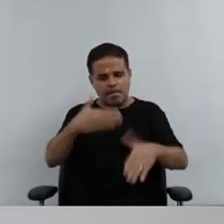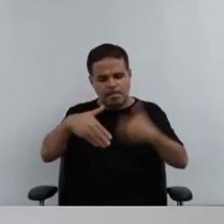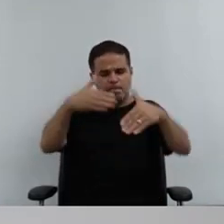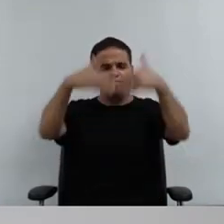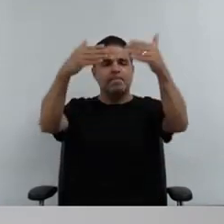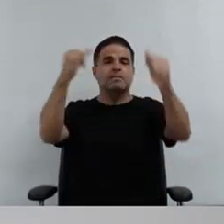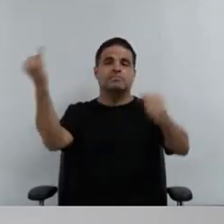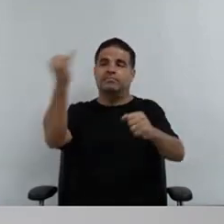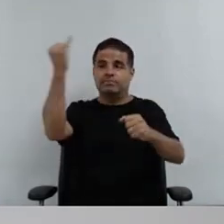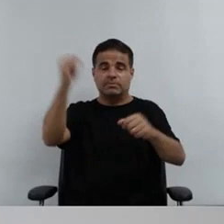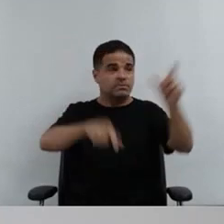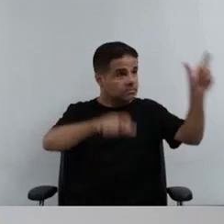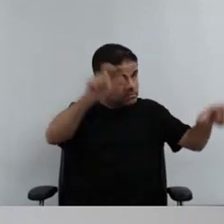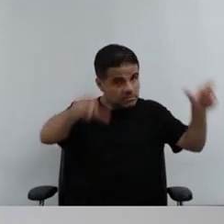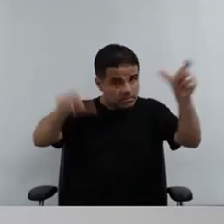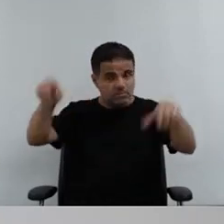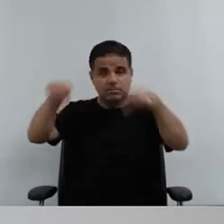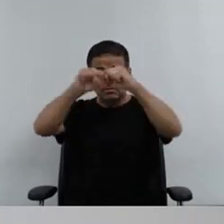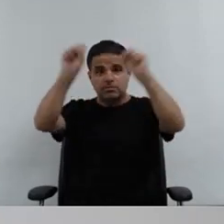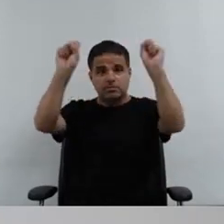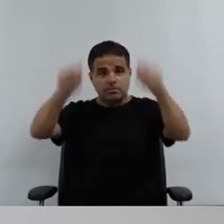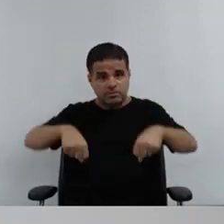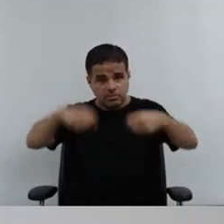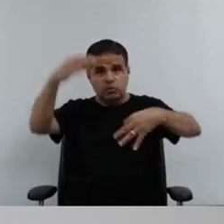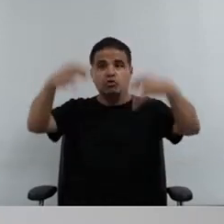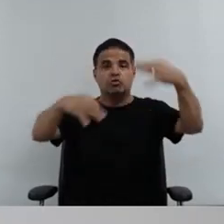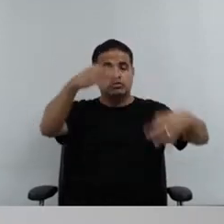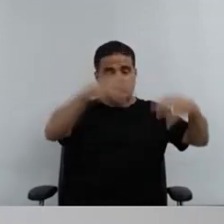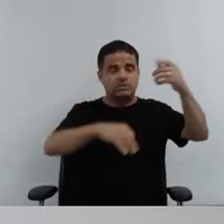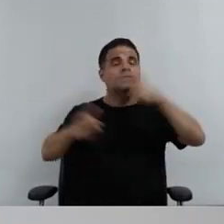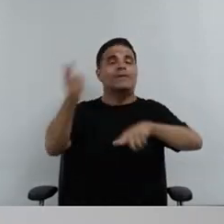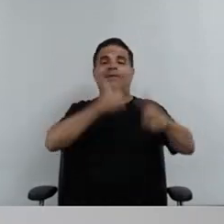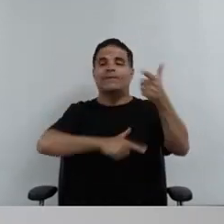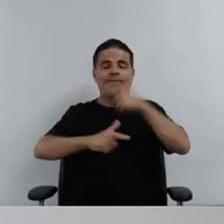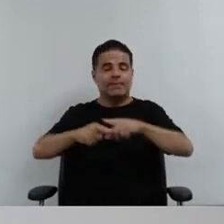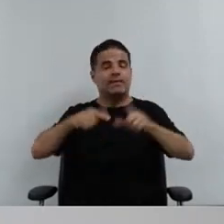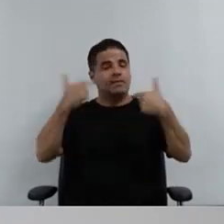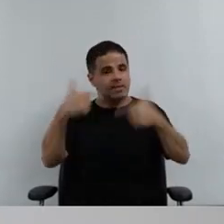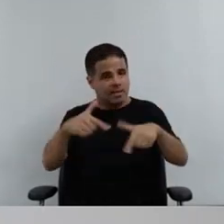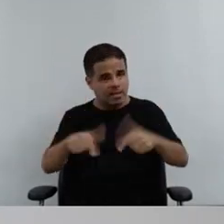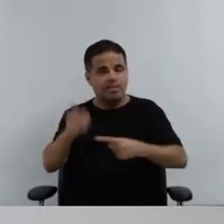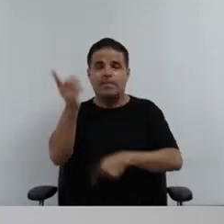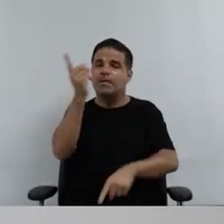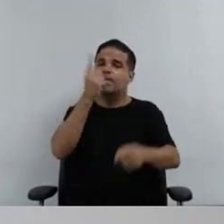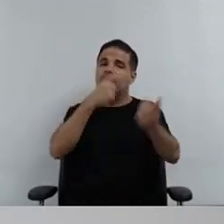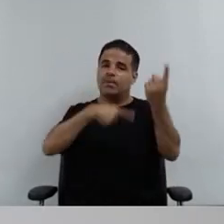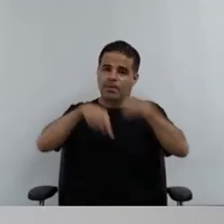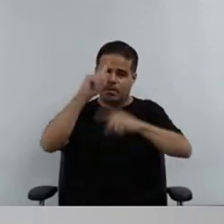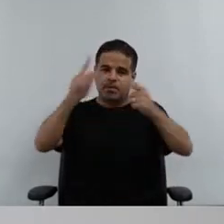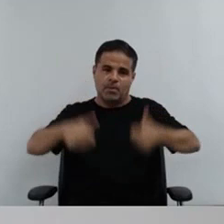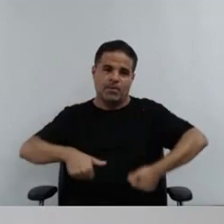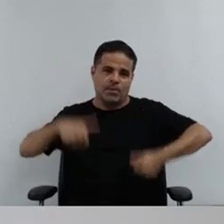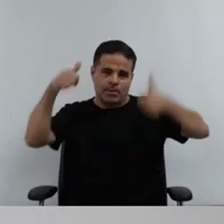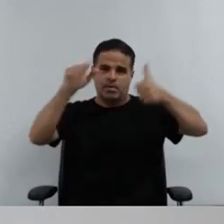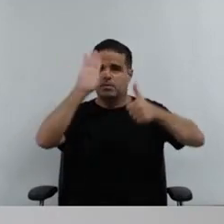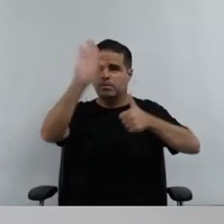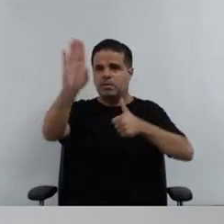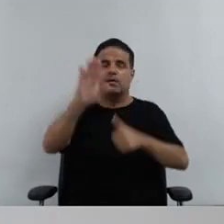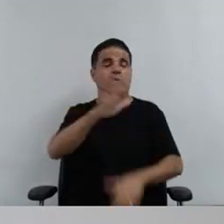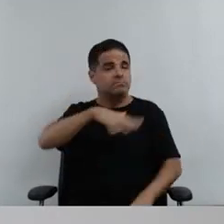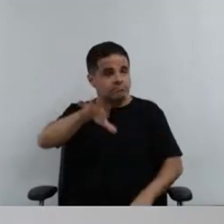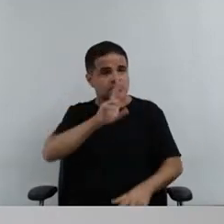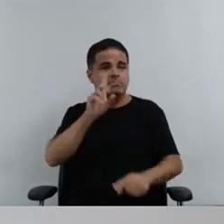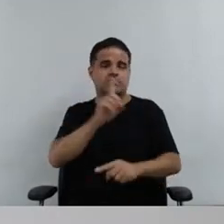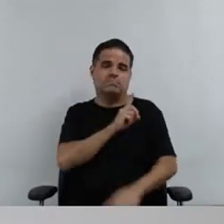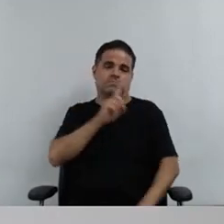importantes para que os atores, inclusive do sistema de justiça, exercitem e trabalhem cada vez melhor dentro dessa agenda, como principalmente, claro, aqui